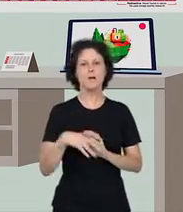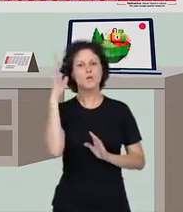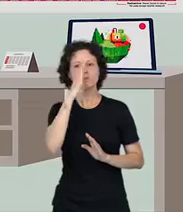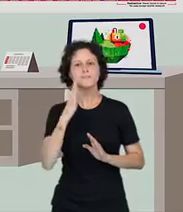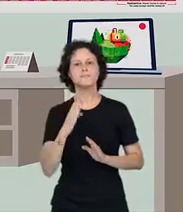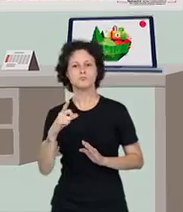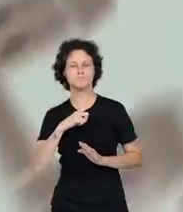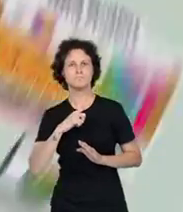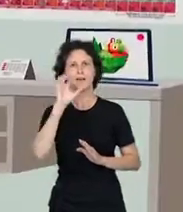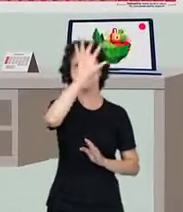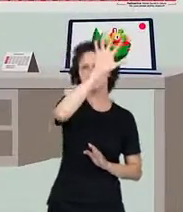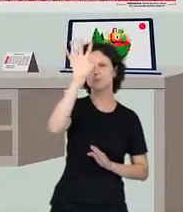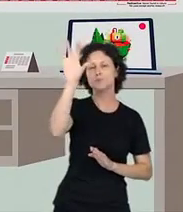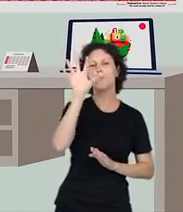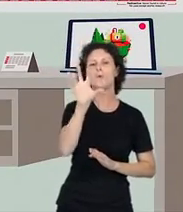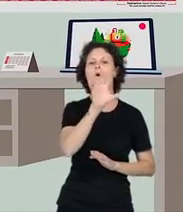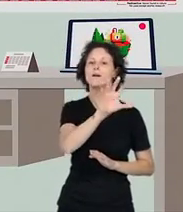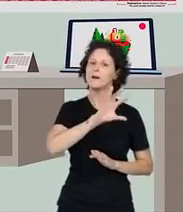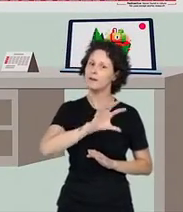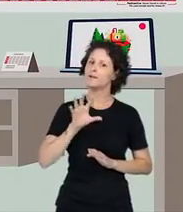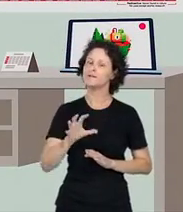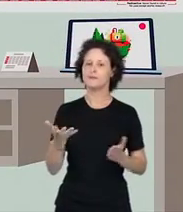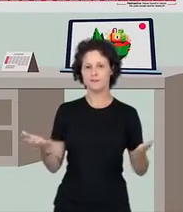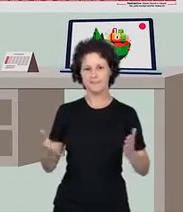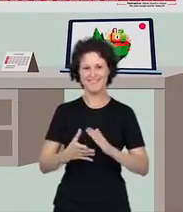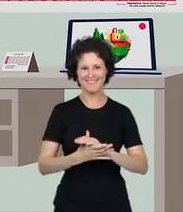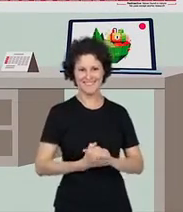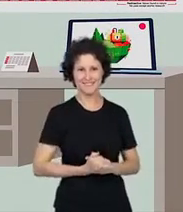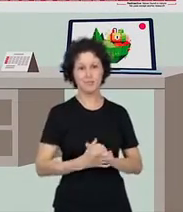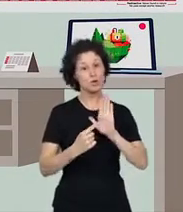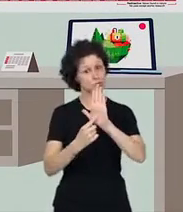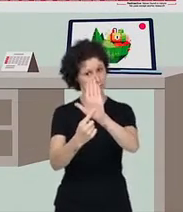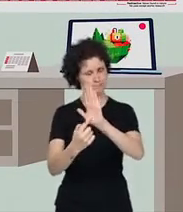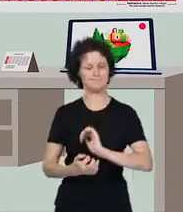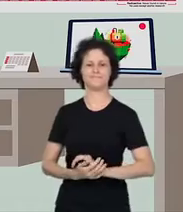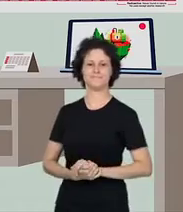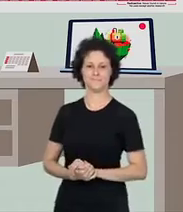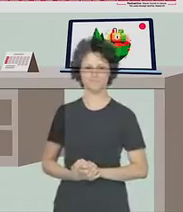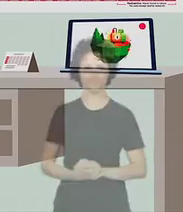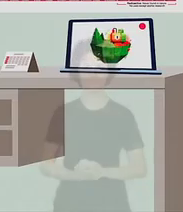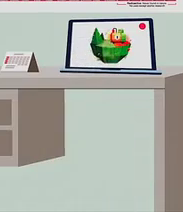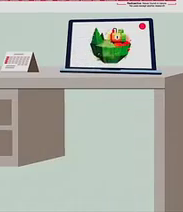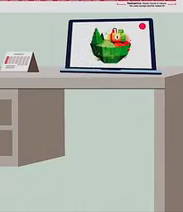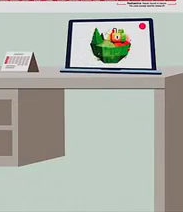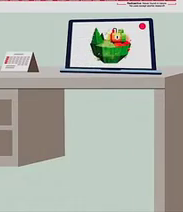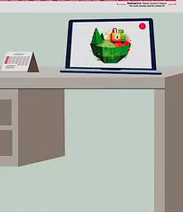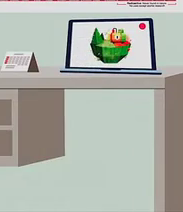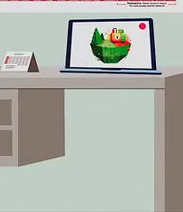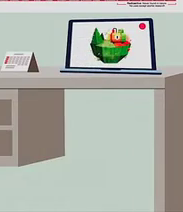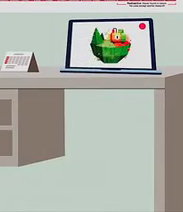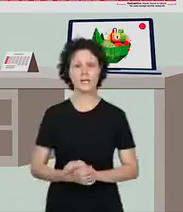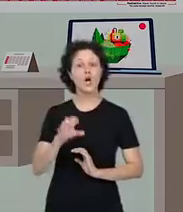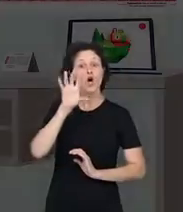luvas e cobertores. Esse mapa mostra alguns estados do Brasil e os produtos da pecuária que são produzidos em cada um